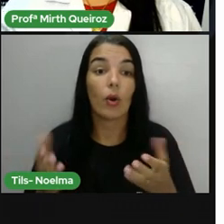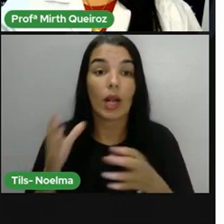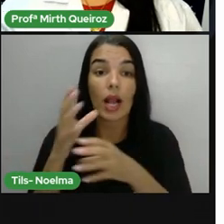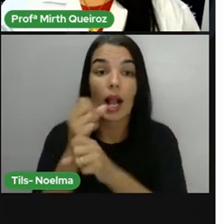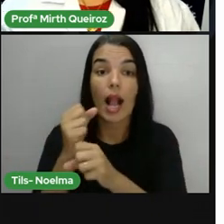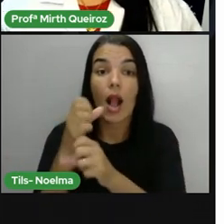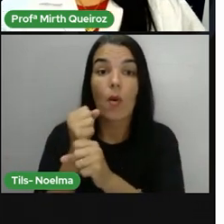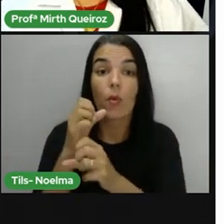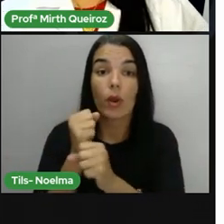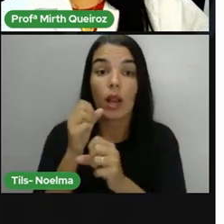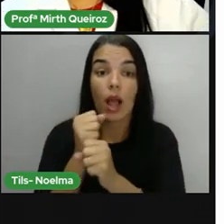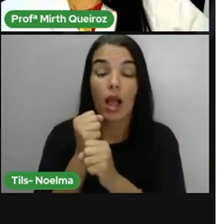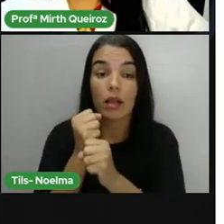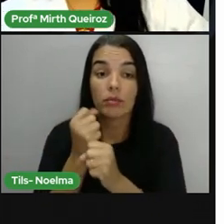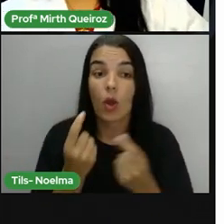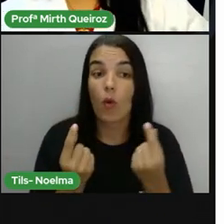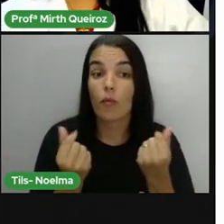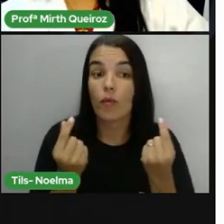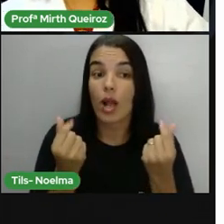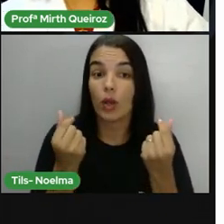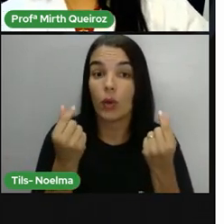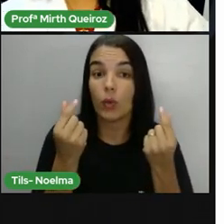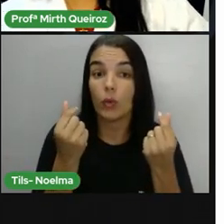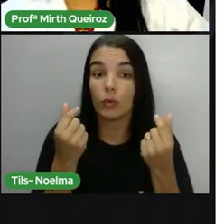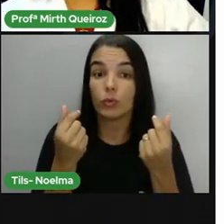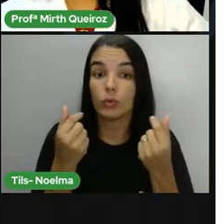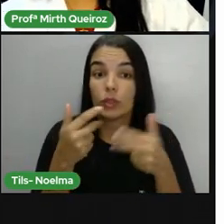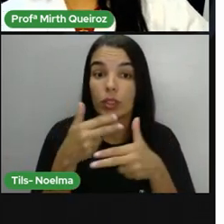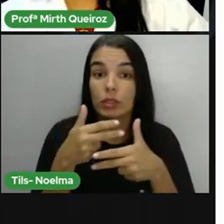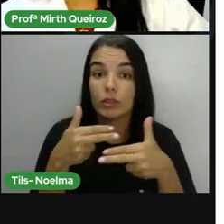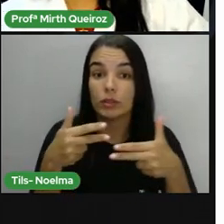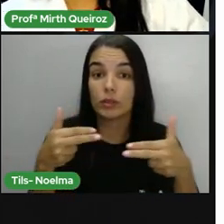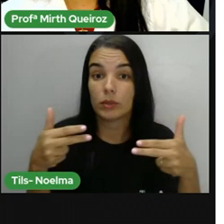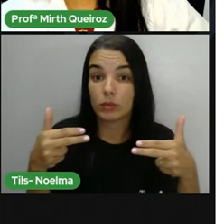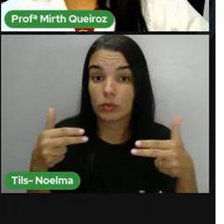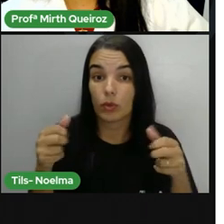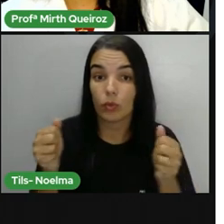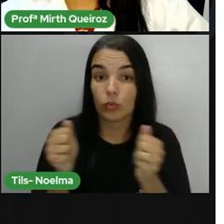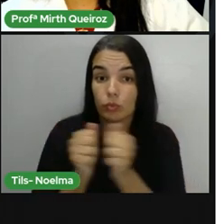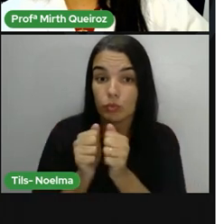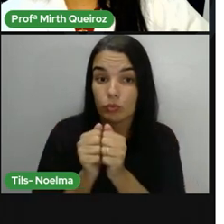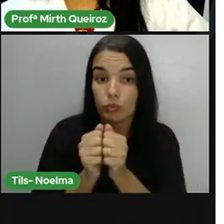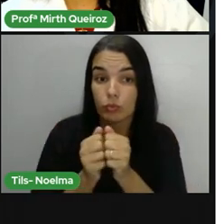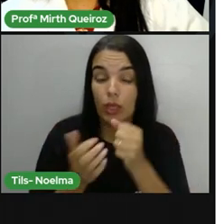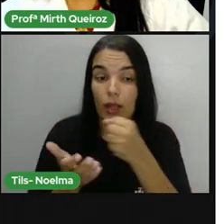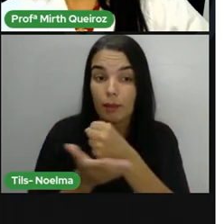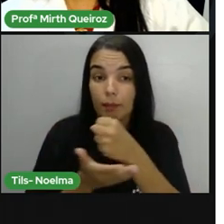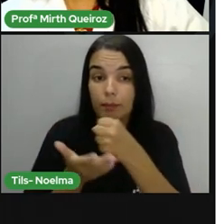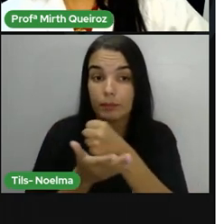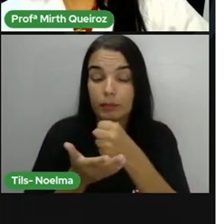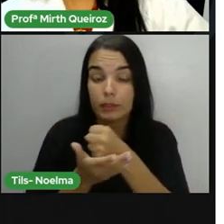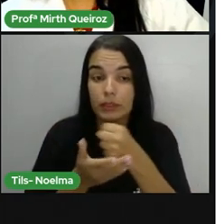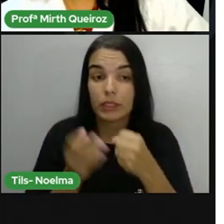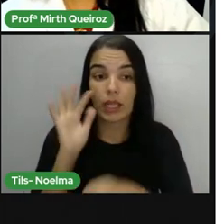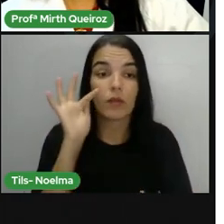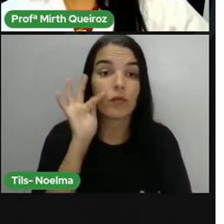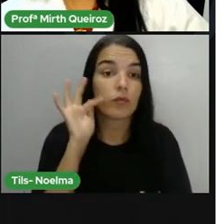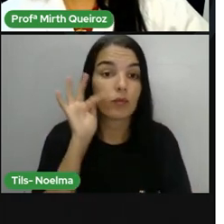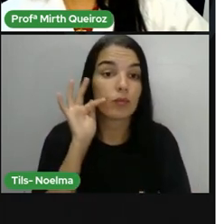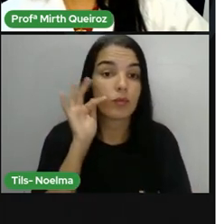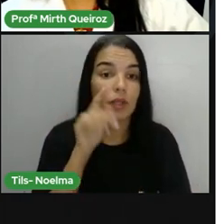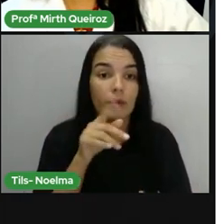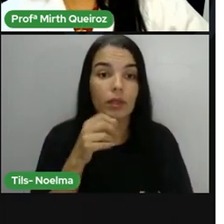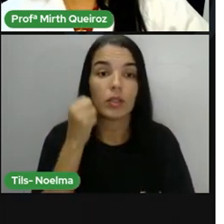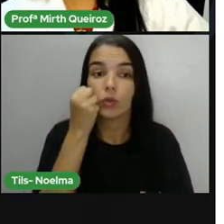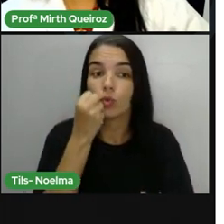Agora vamos calcular o valor dos conjuntos de produtos vendidos na base do umbu. Nós temos aqui 52